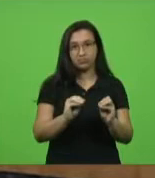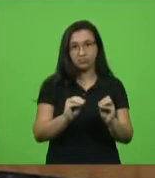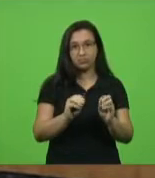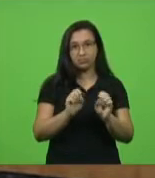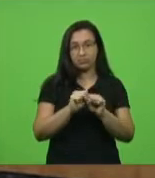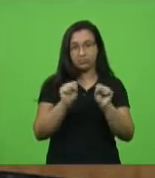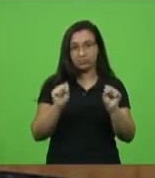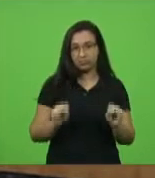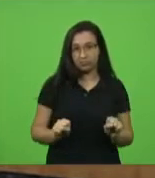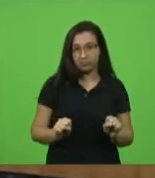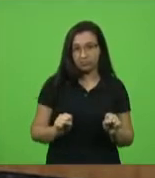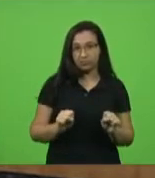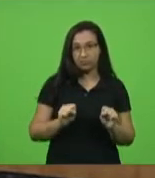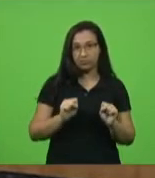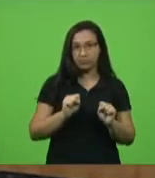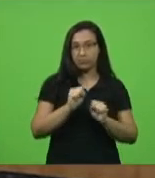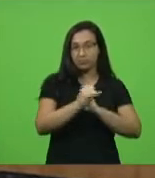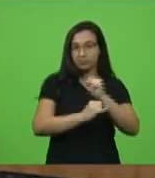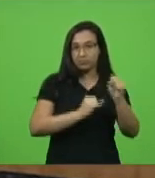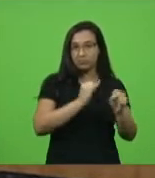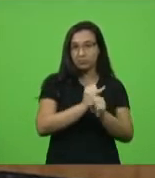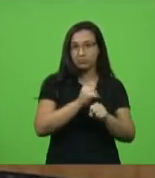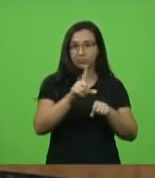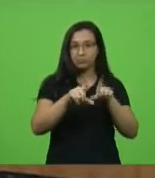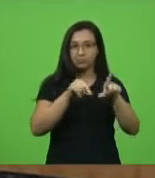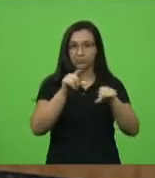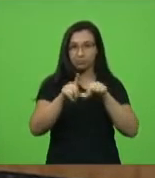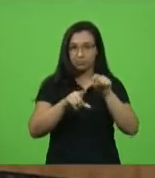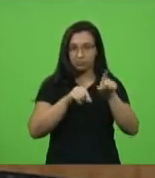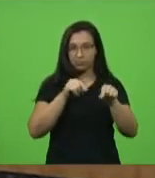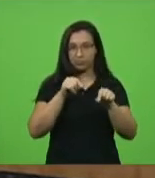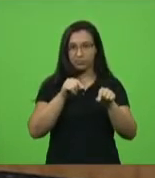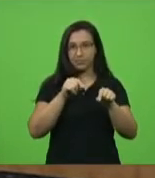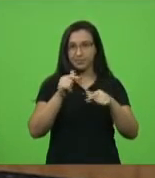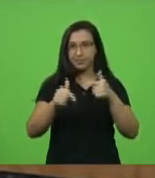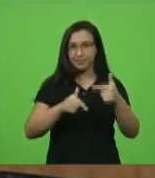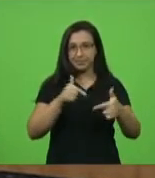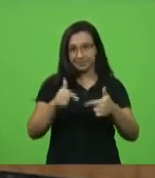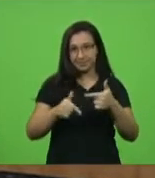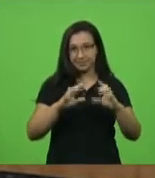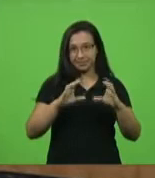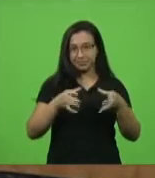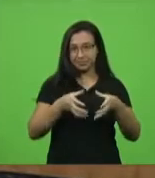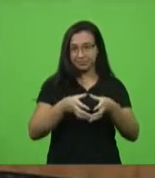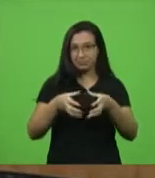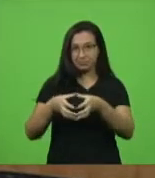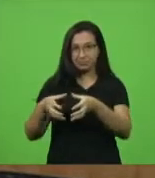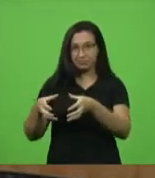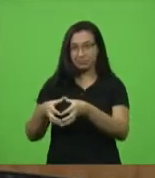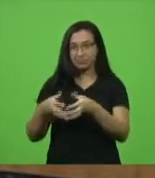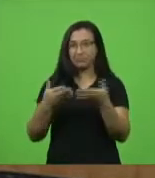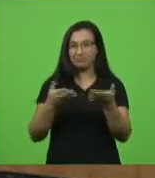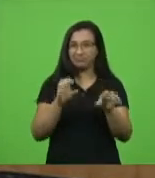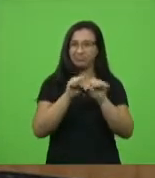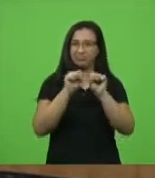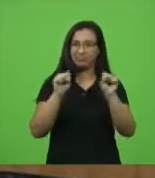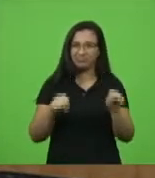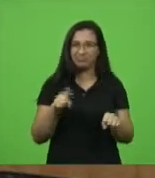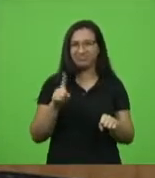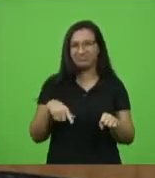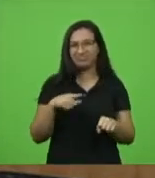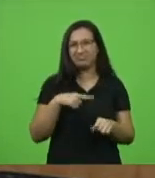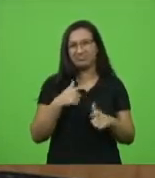de escolha das vagas nesse momento. E esse sistema está trazendo muitos problemas.